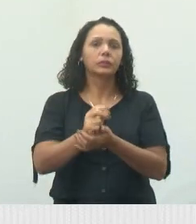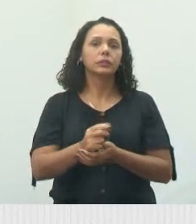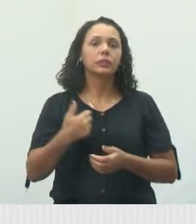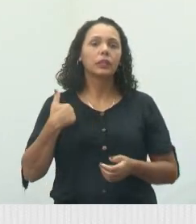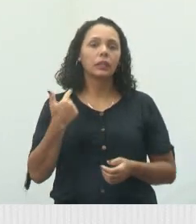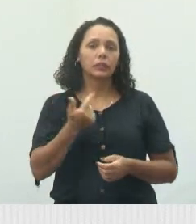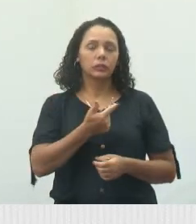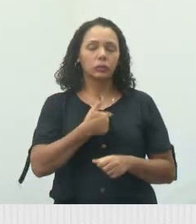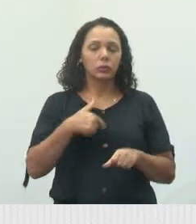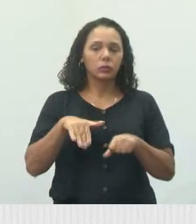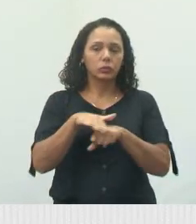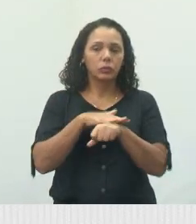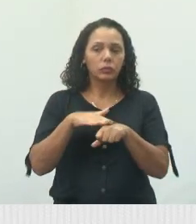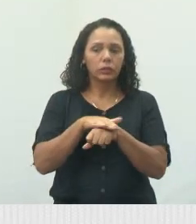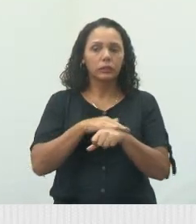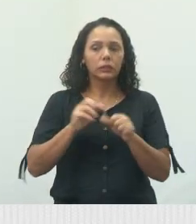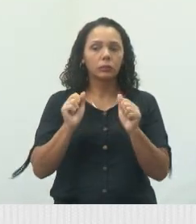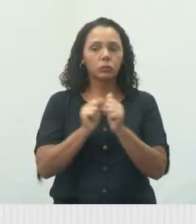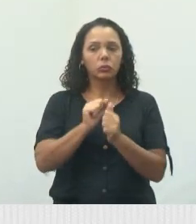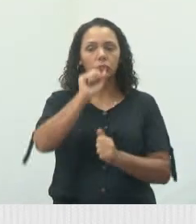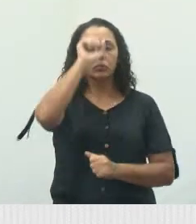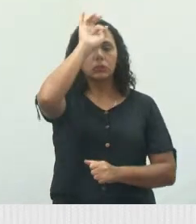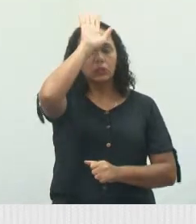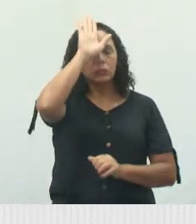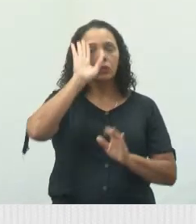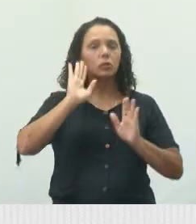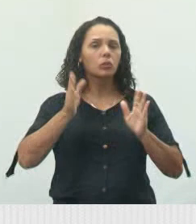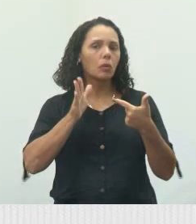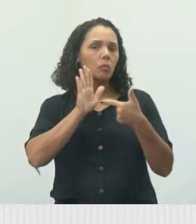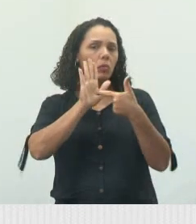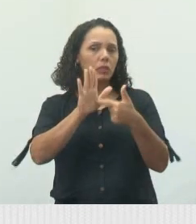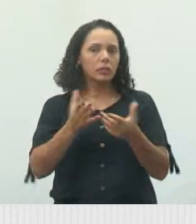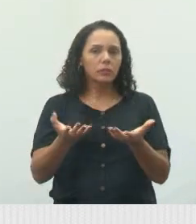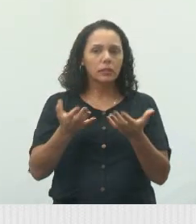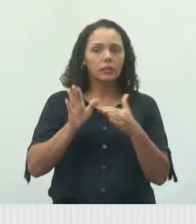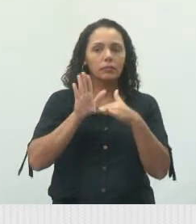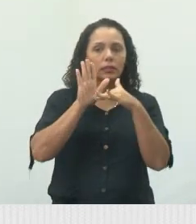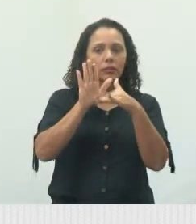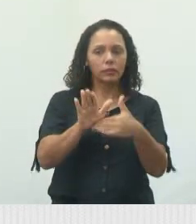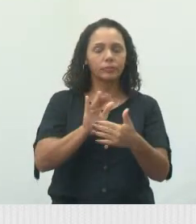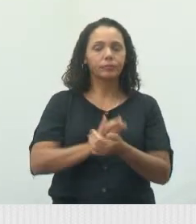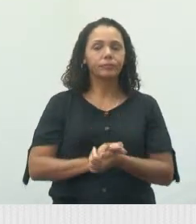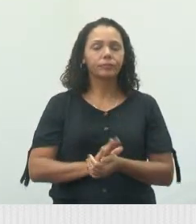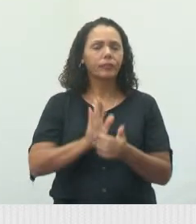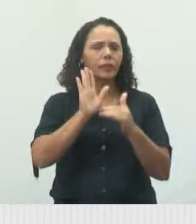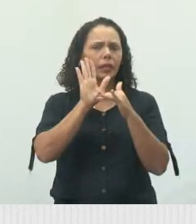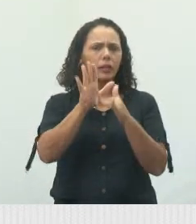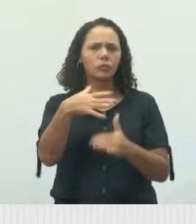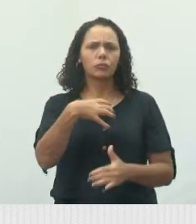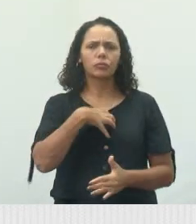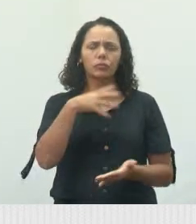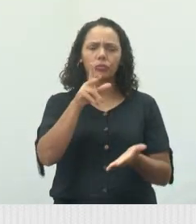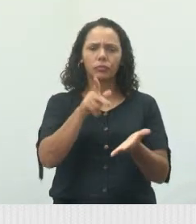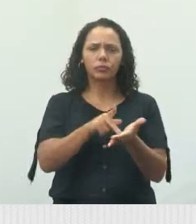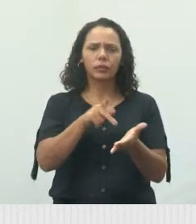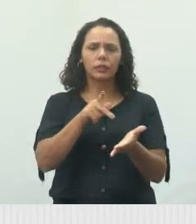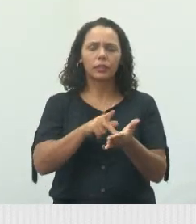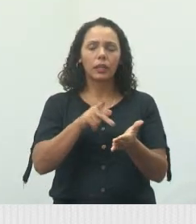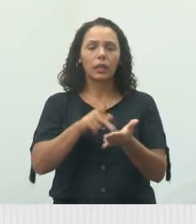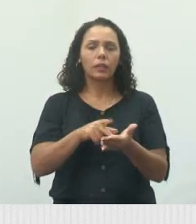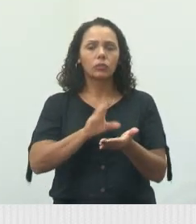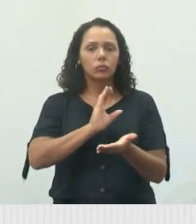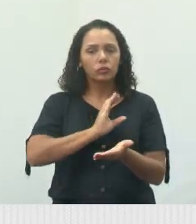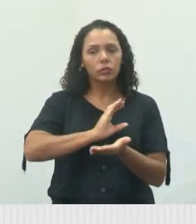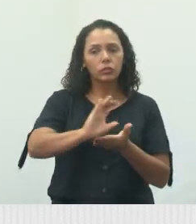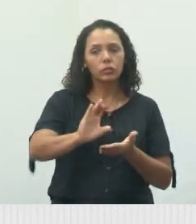nós, eu e o vereador Rodrigo Solomon, já sinalizamos que nós queremos ajudar. E ajudar de forma efetiva, com destinação